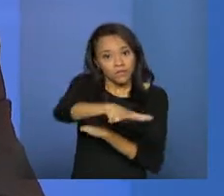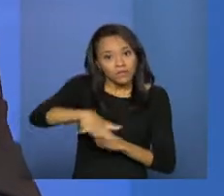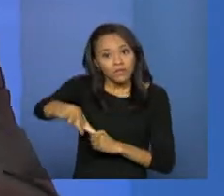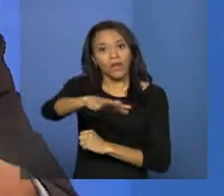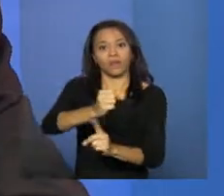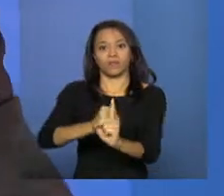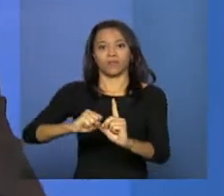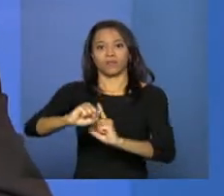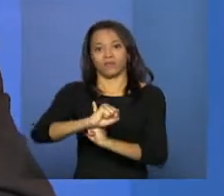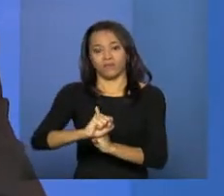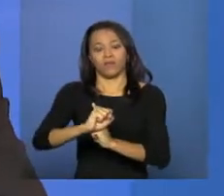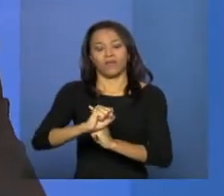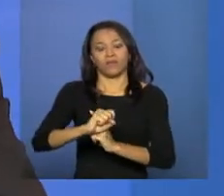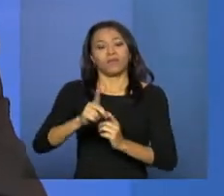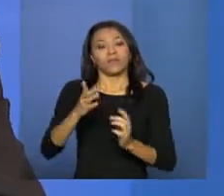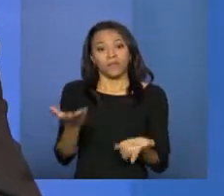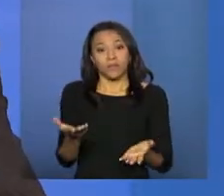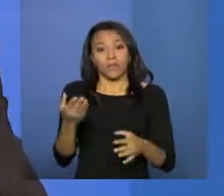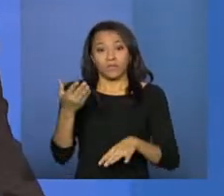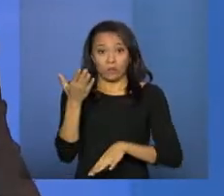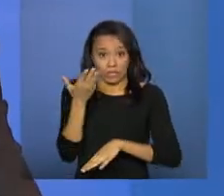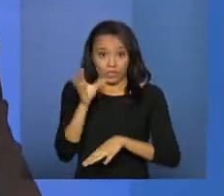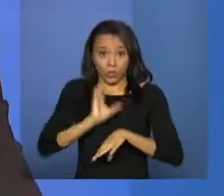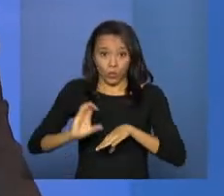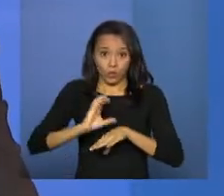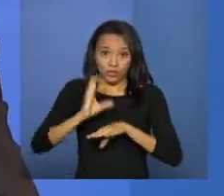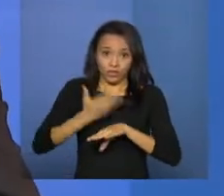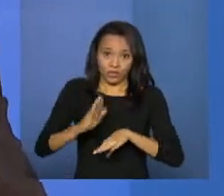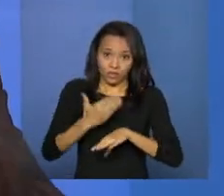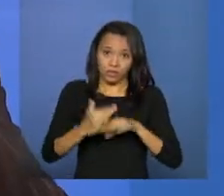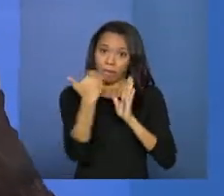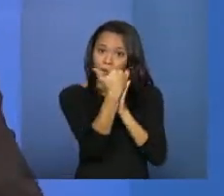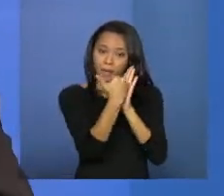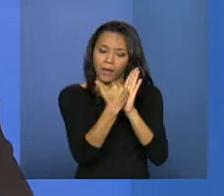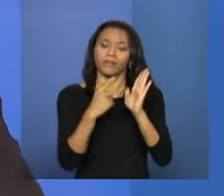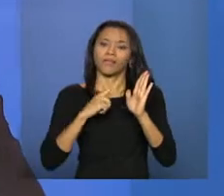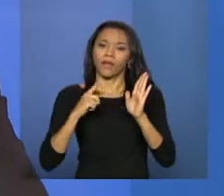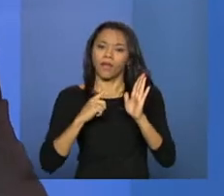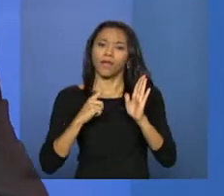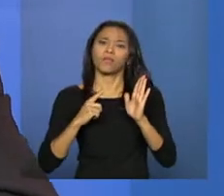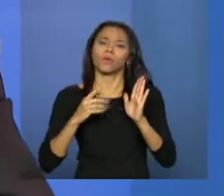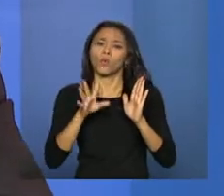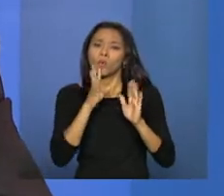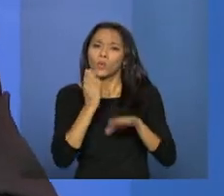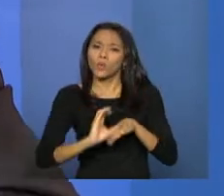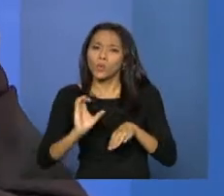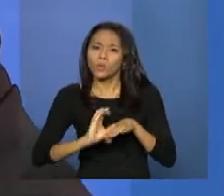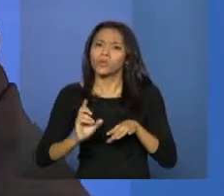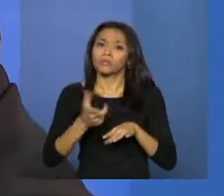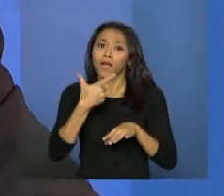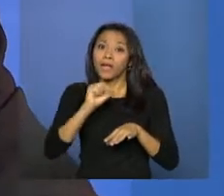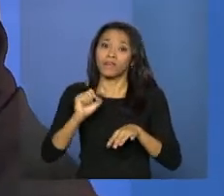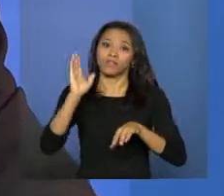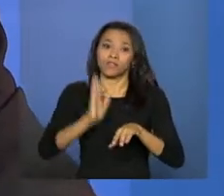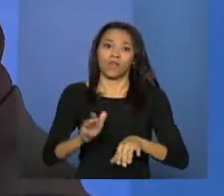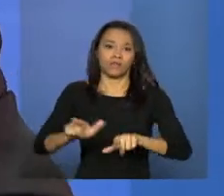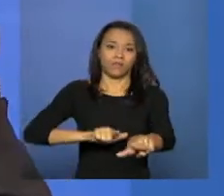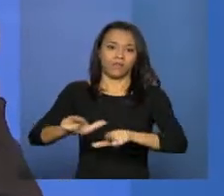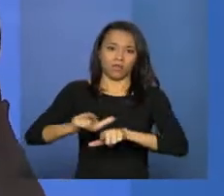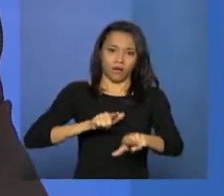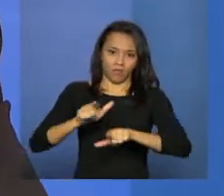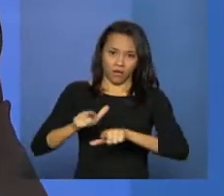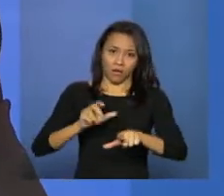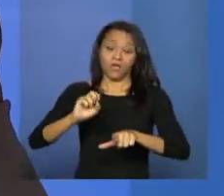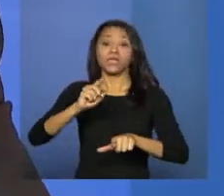no Capacita da Suze, até então, nós estamos com cursos de atualização e de introdução para os profissionais que estão ingressando no sistema,